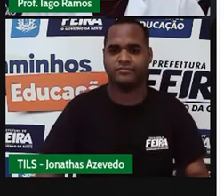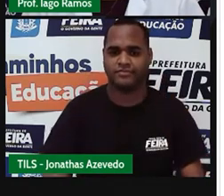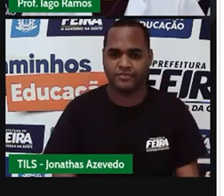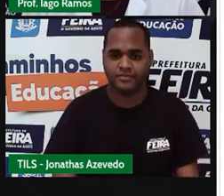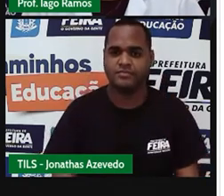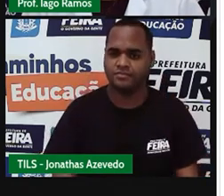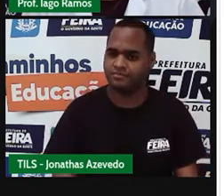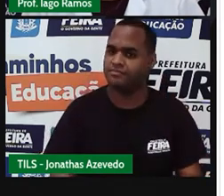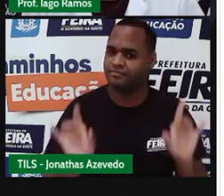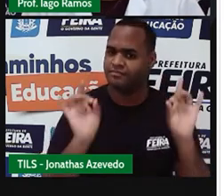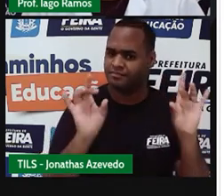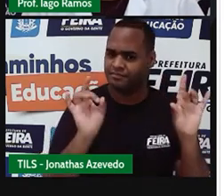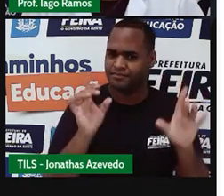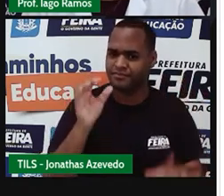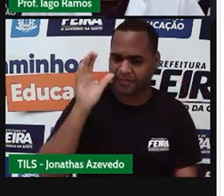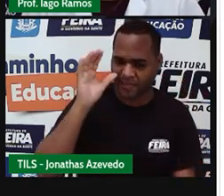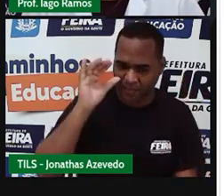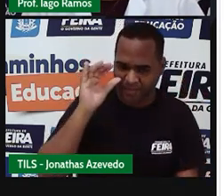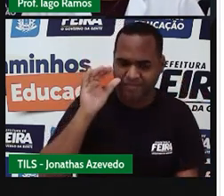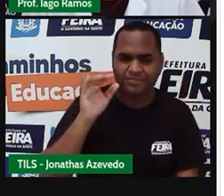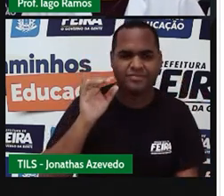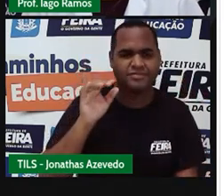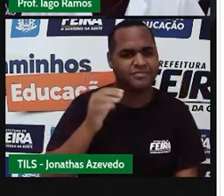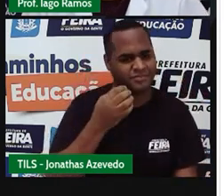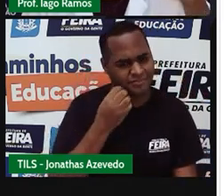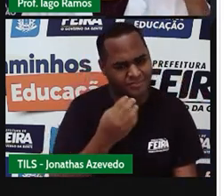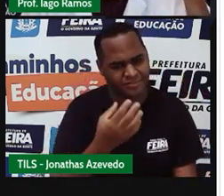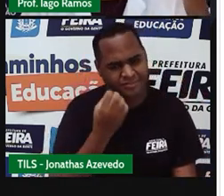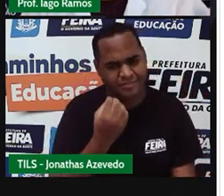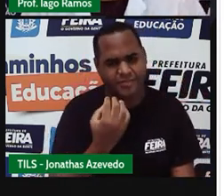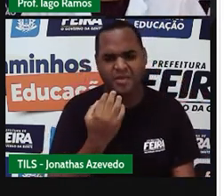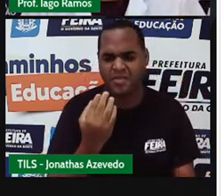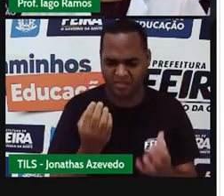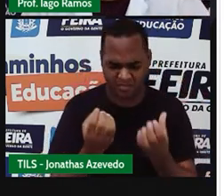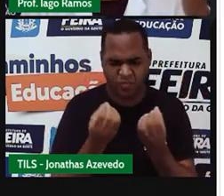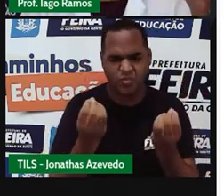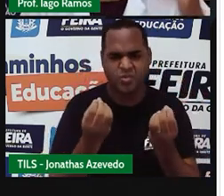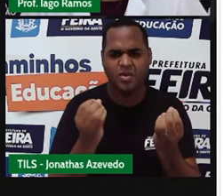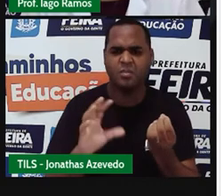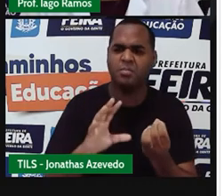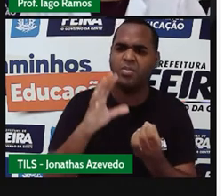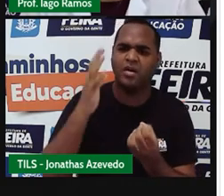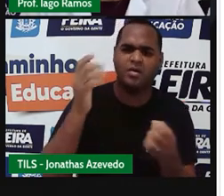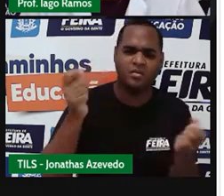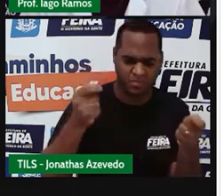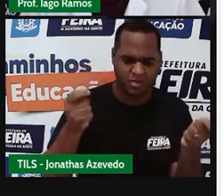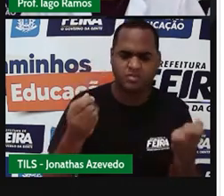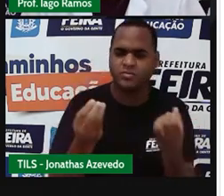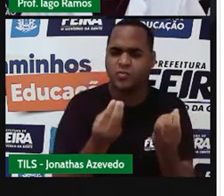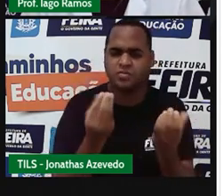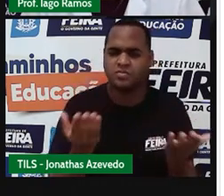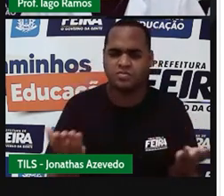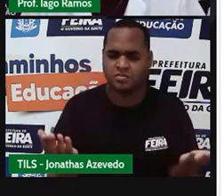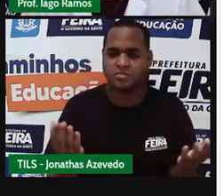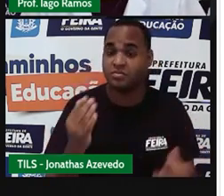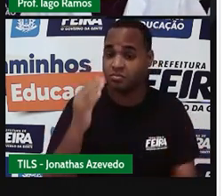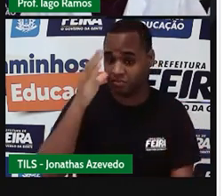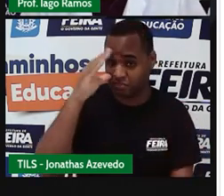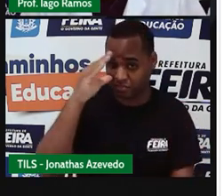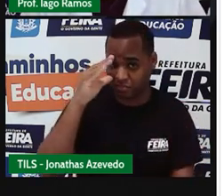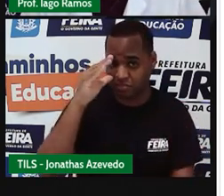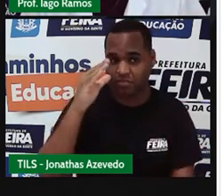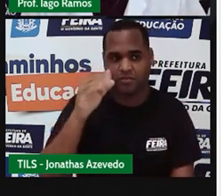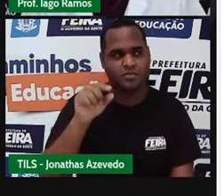Que massa, né? Curioso isso. Cara, como é que isso acontece? Como é que isso pode acontecer? É curioso, né?